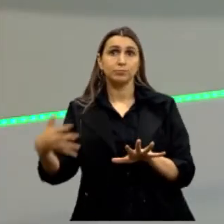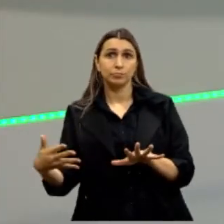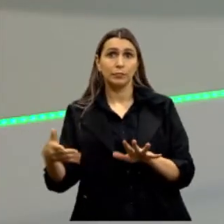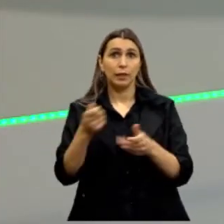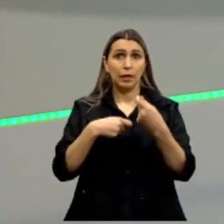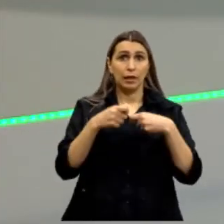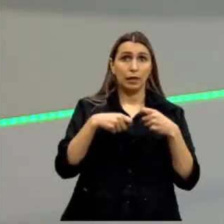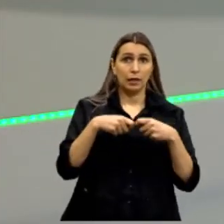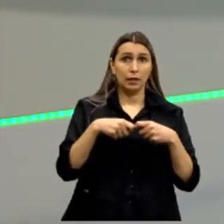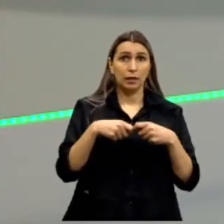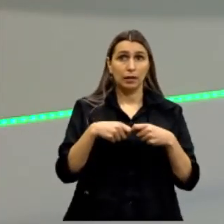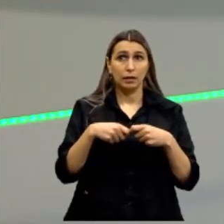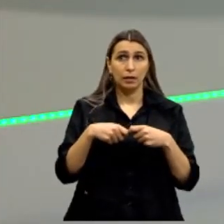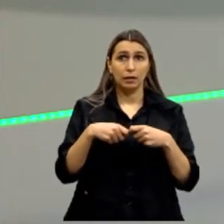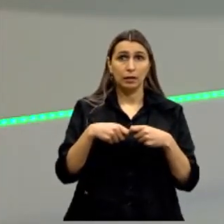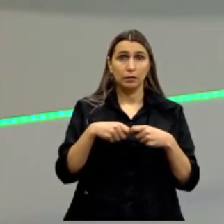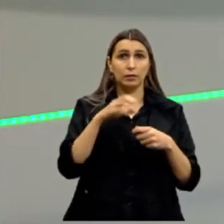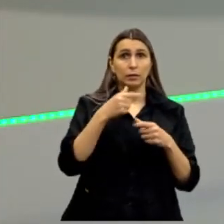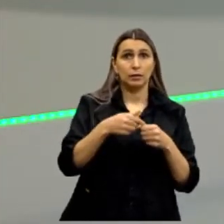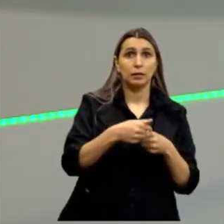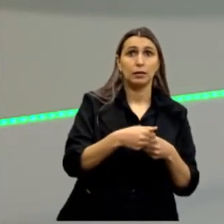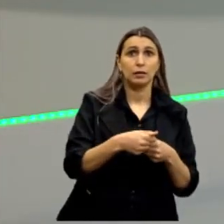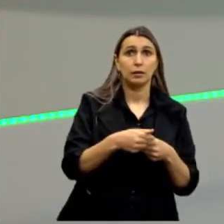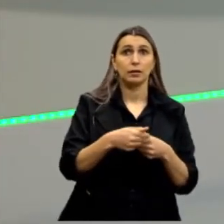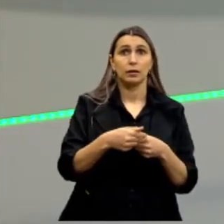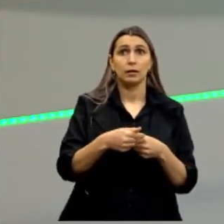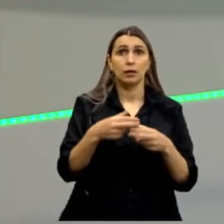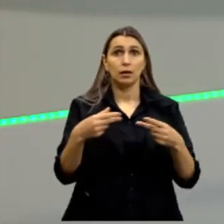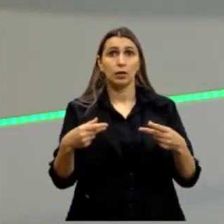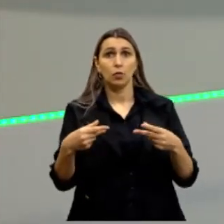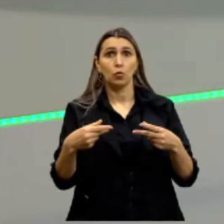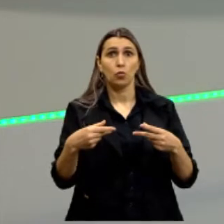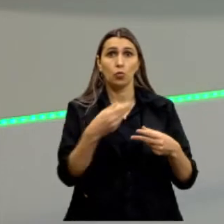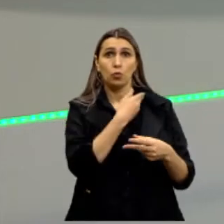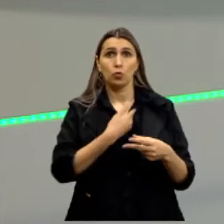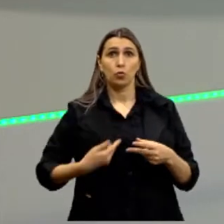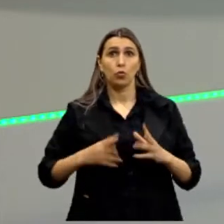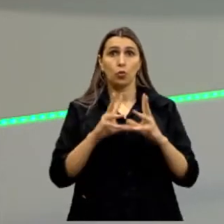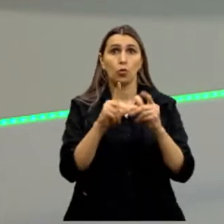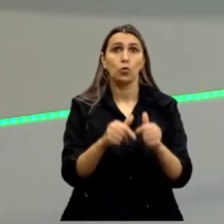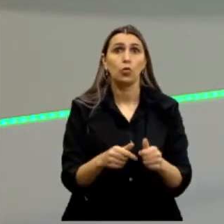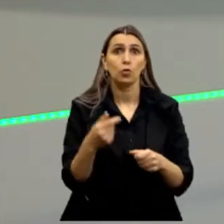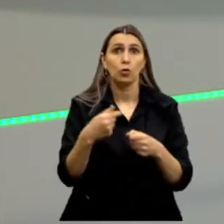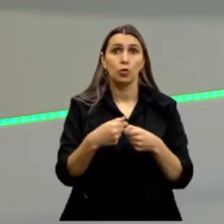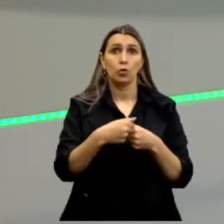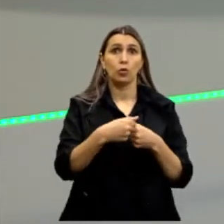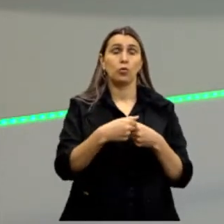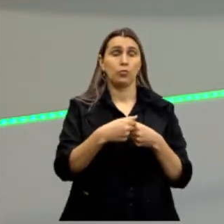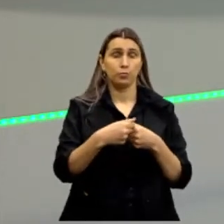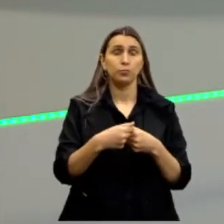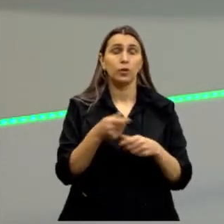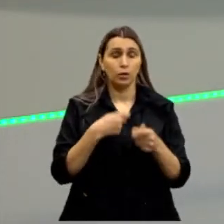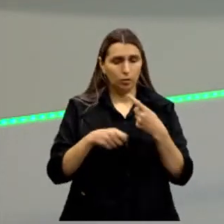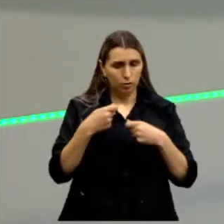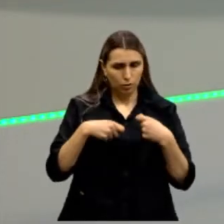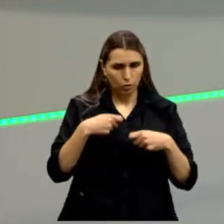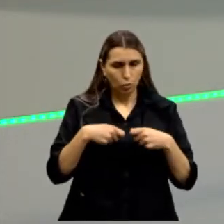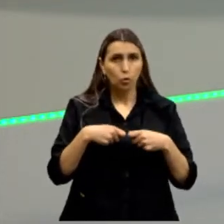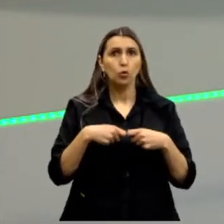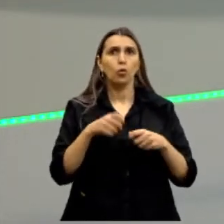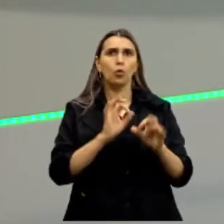administração da civita, da cidade. Então, a coisa pública, coisa de todos, a cidade, então, ela é administrada, ela era